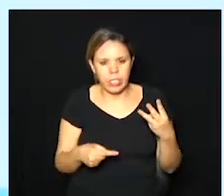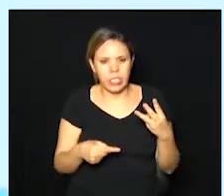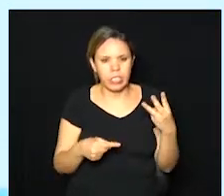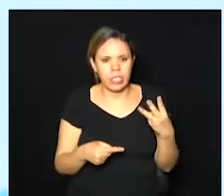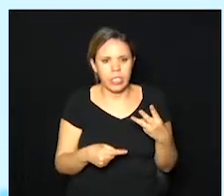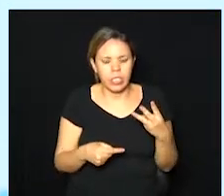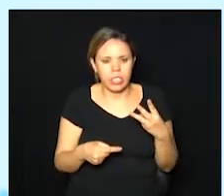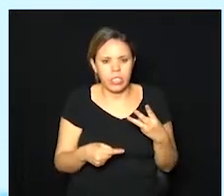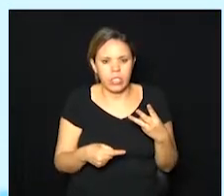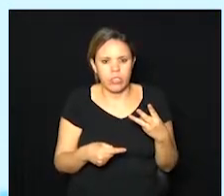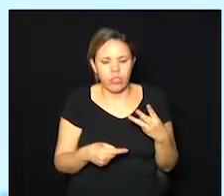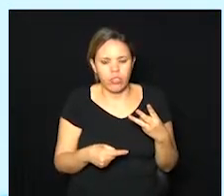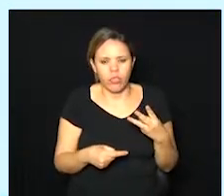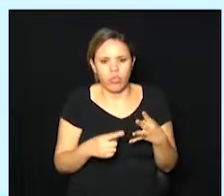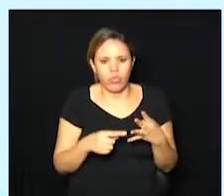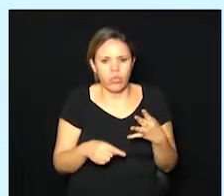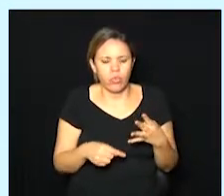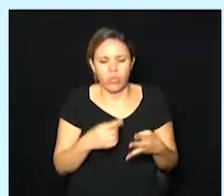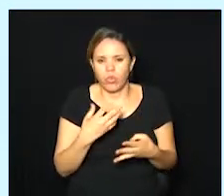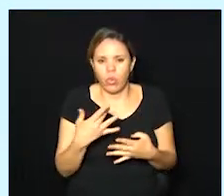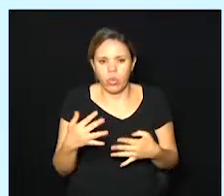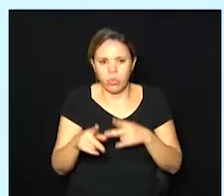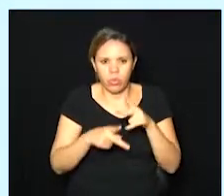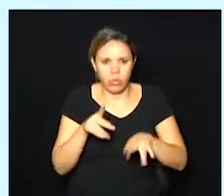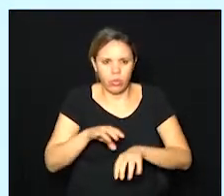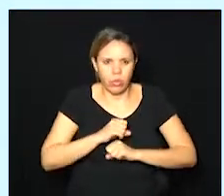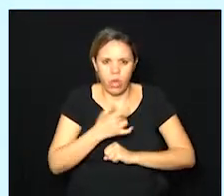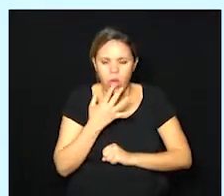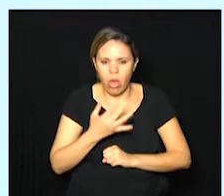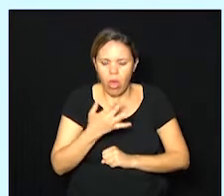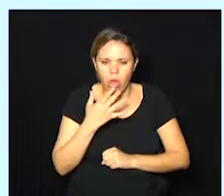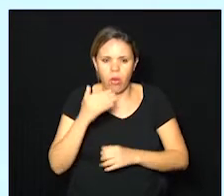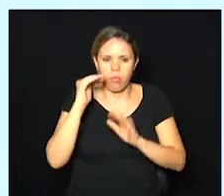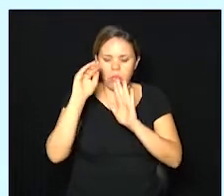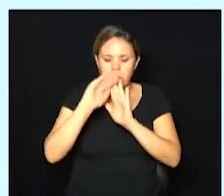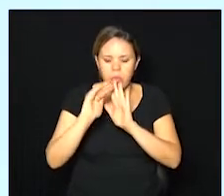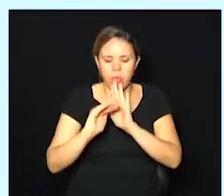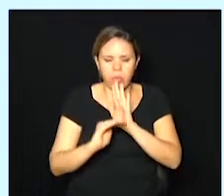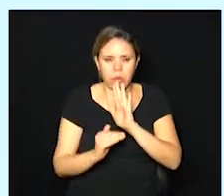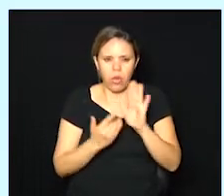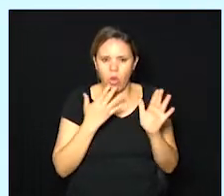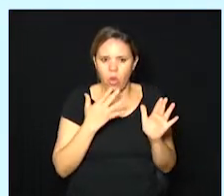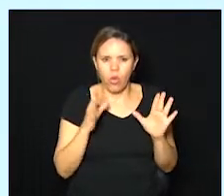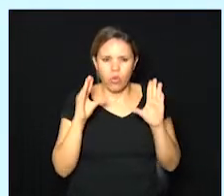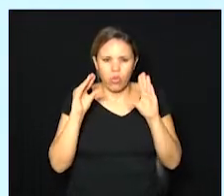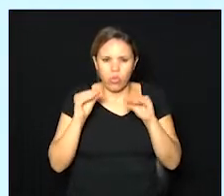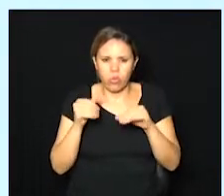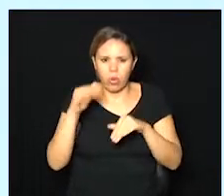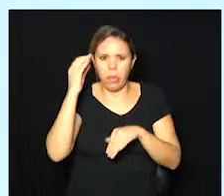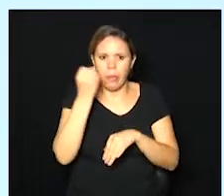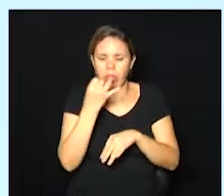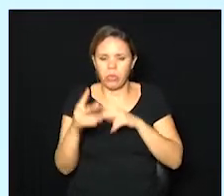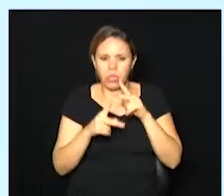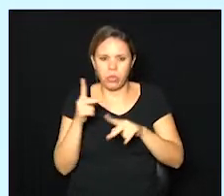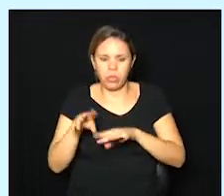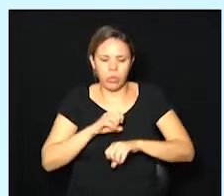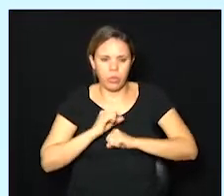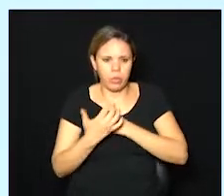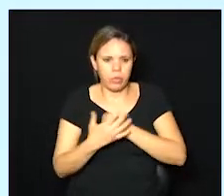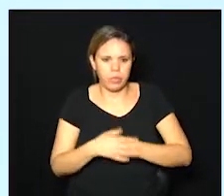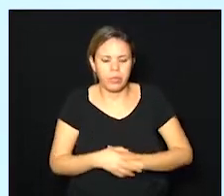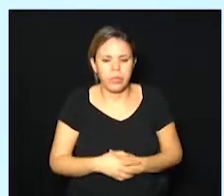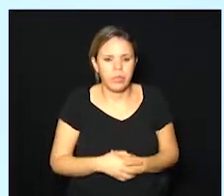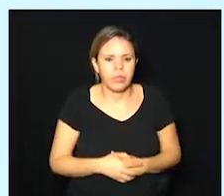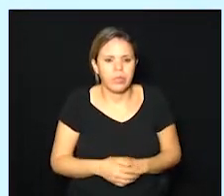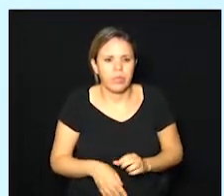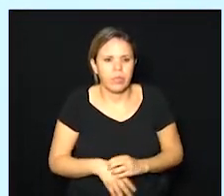essa mais forte quatro casos e aqui são as regiões dos aonde está em cinza